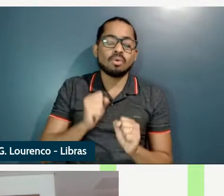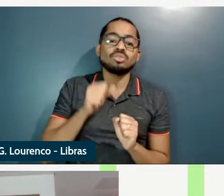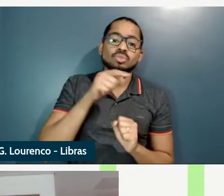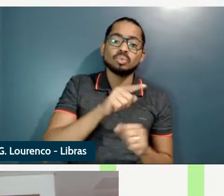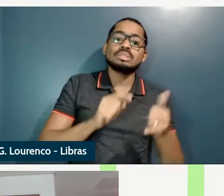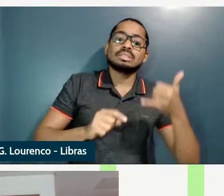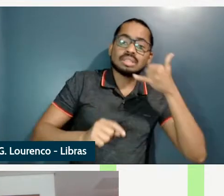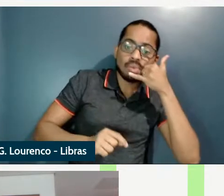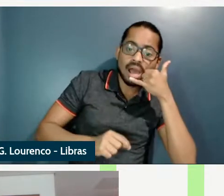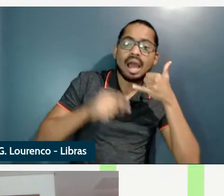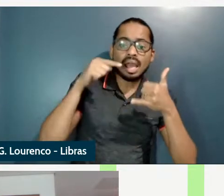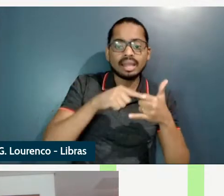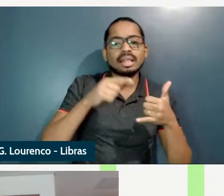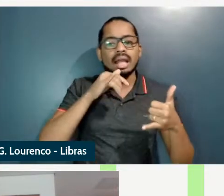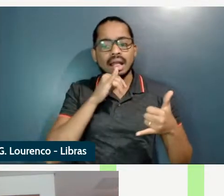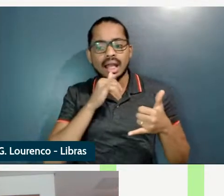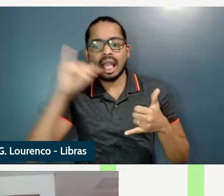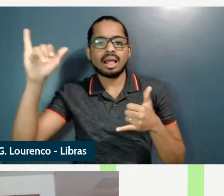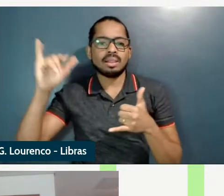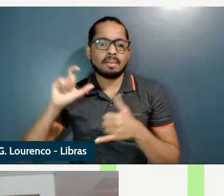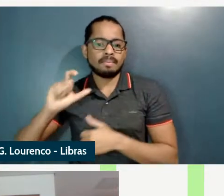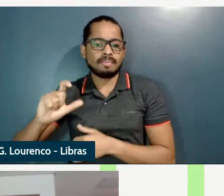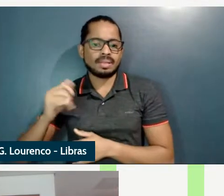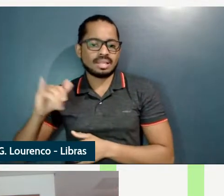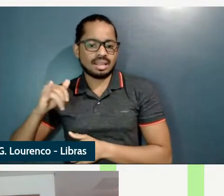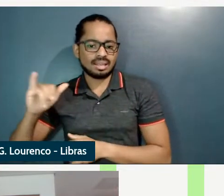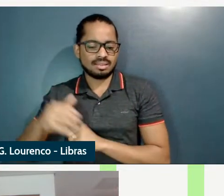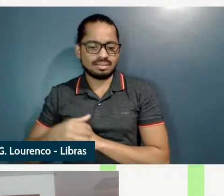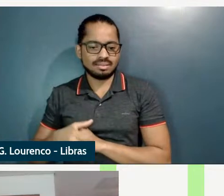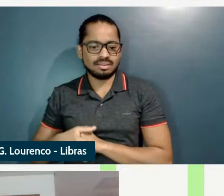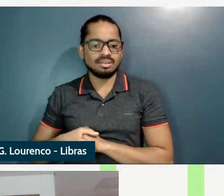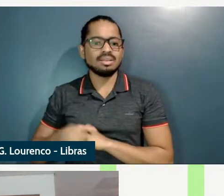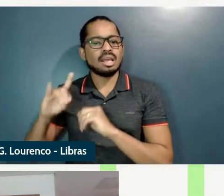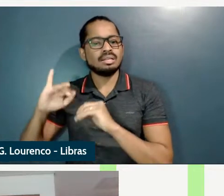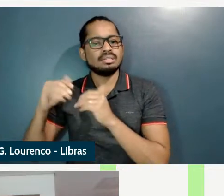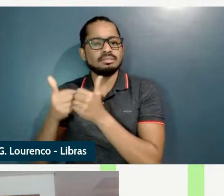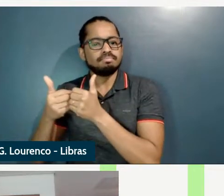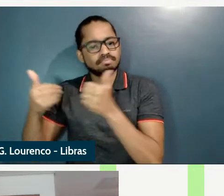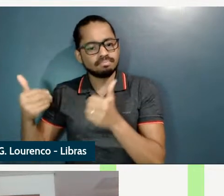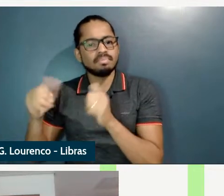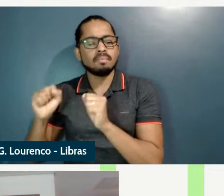carregando a bateria e quando é desmembrado o todo alça enquanto a parte